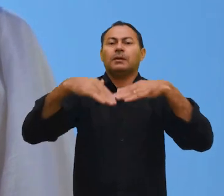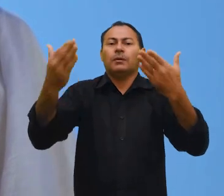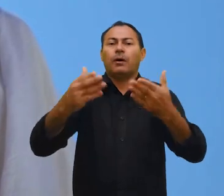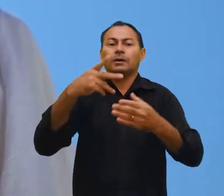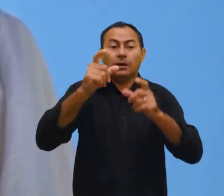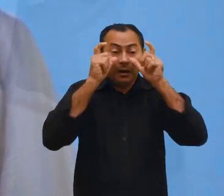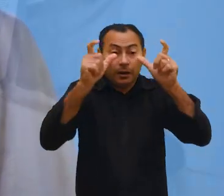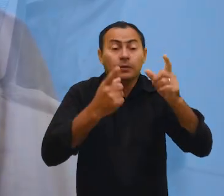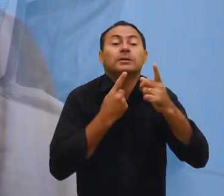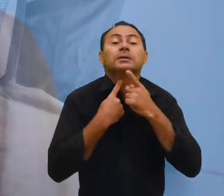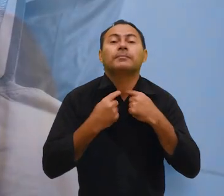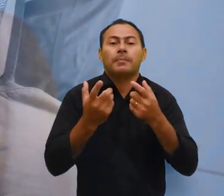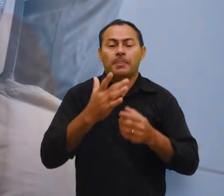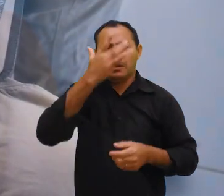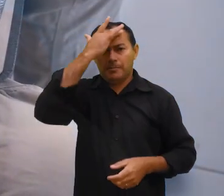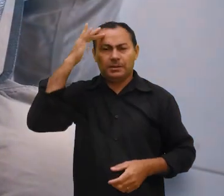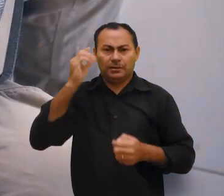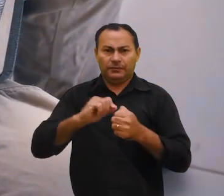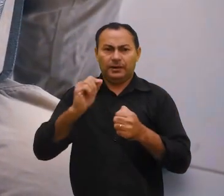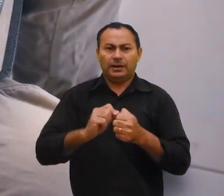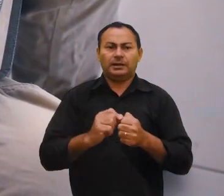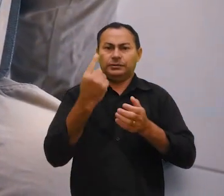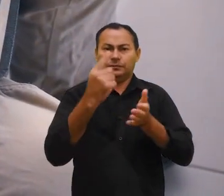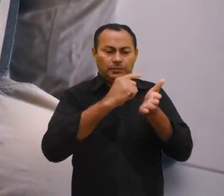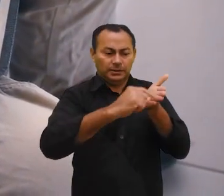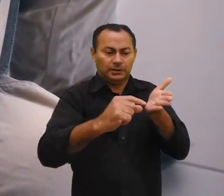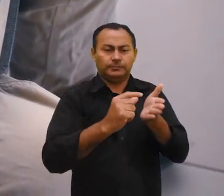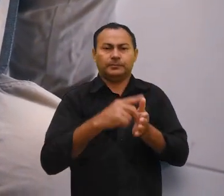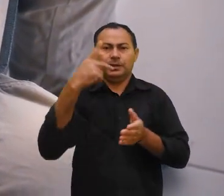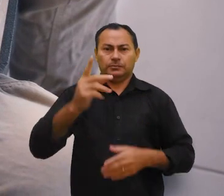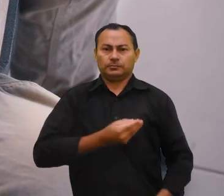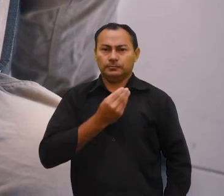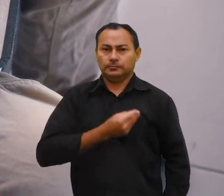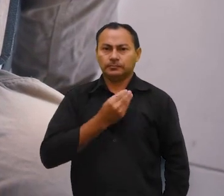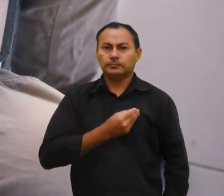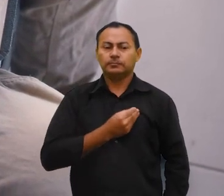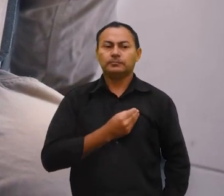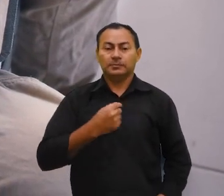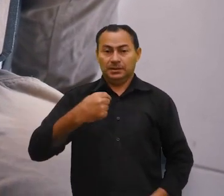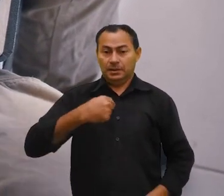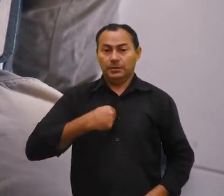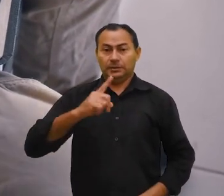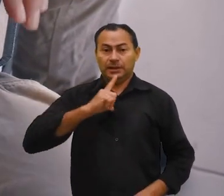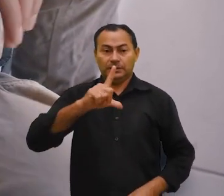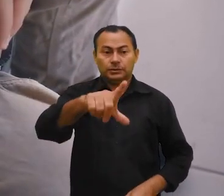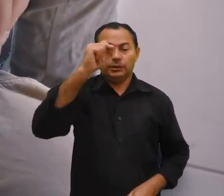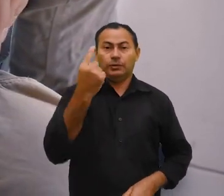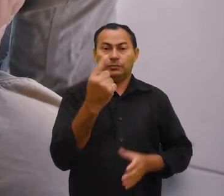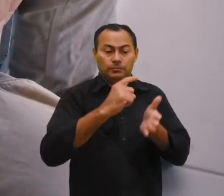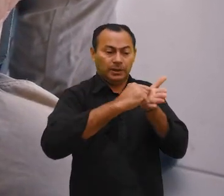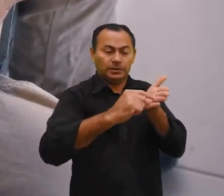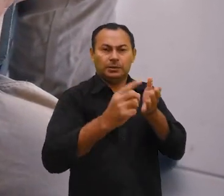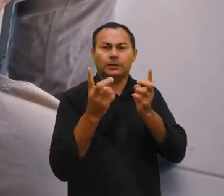Quais são suas ambições? Tem gente que faz de um versículo o versículo da sua vida. Se eu tivesse que escolher um